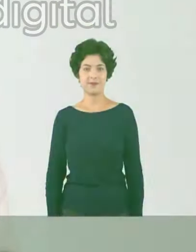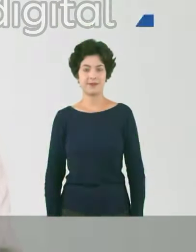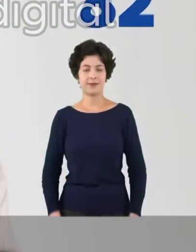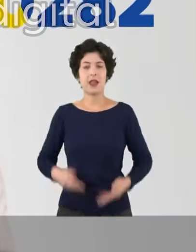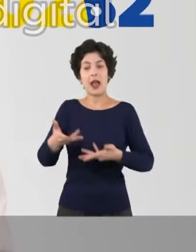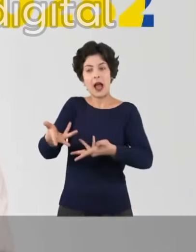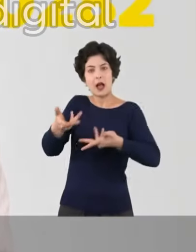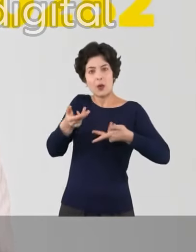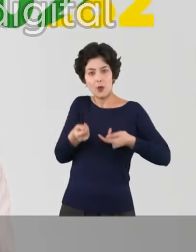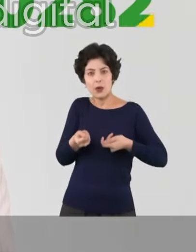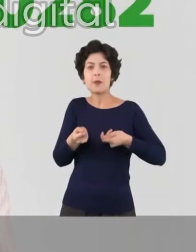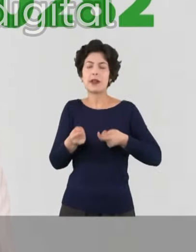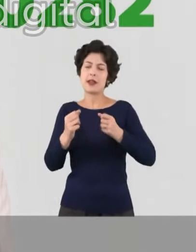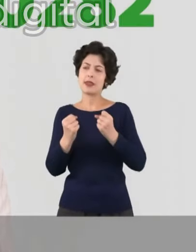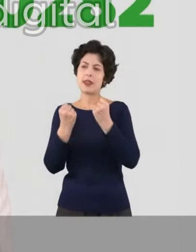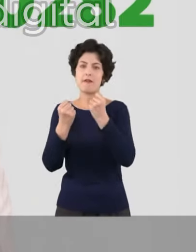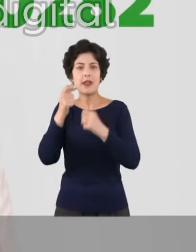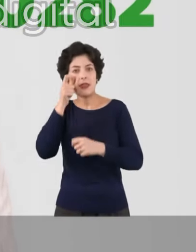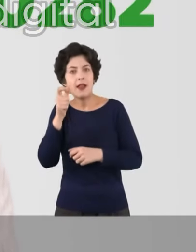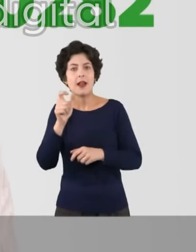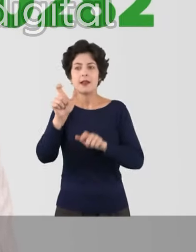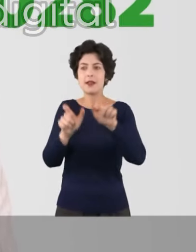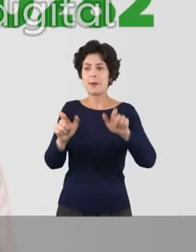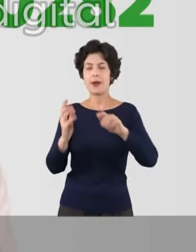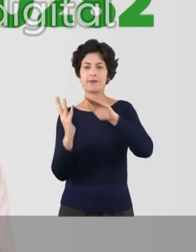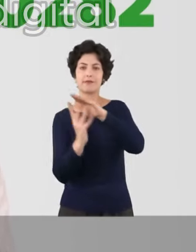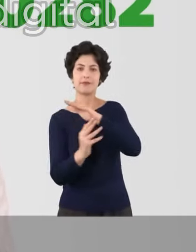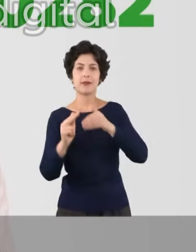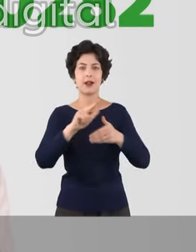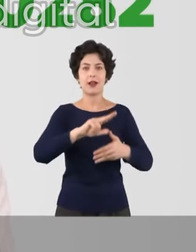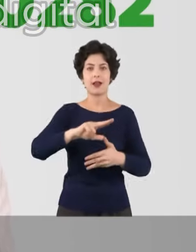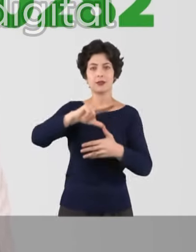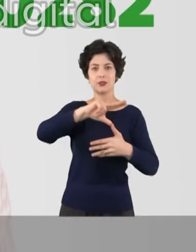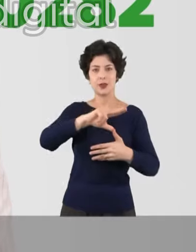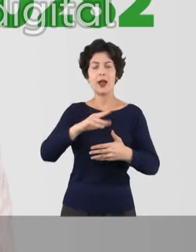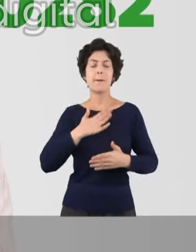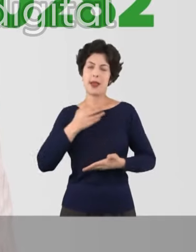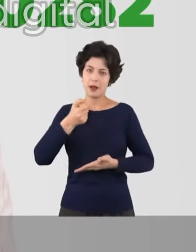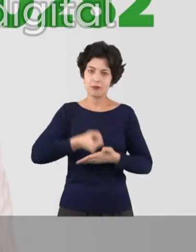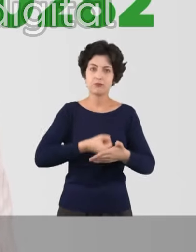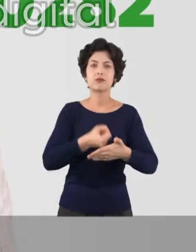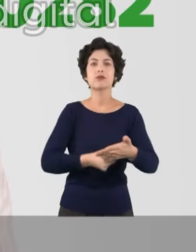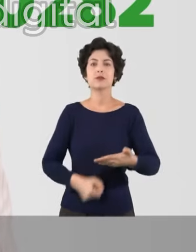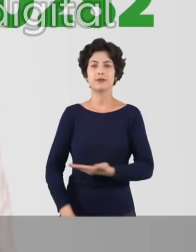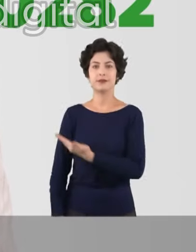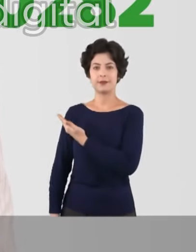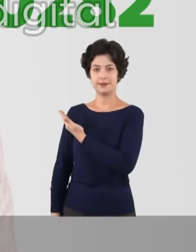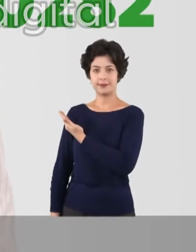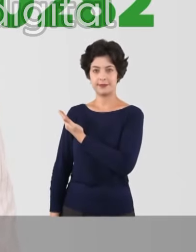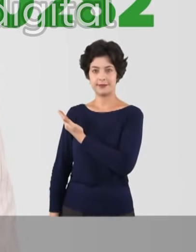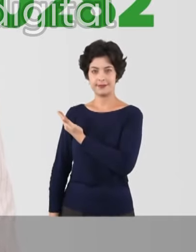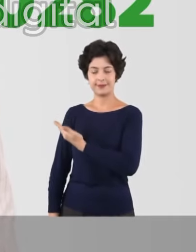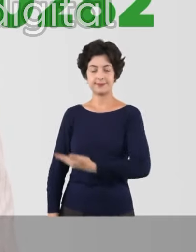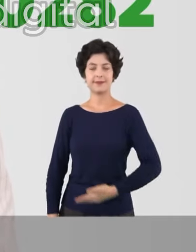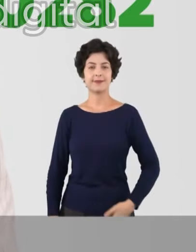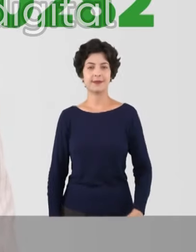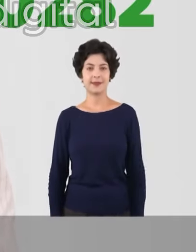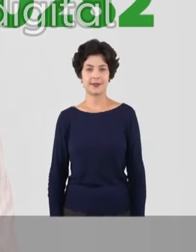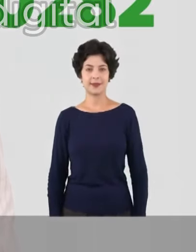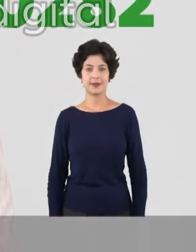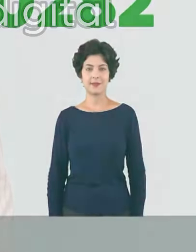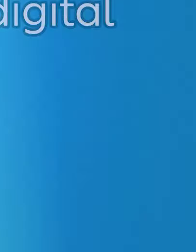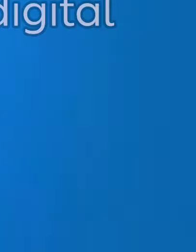Pelo acolhimento e também em defesa dos interesses do imigrante latino-americano, essa é a minha luta. Maurício Dufino, 70